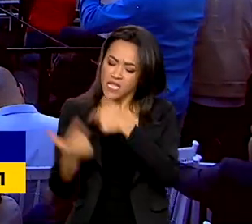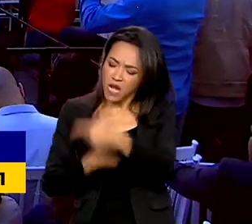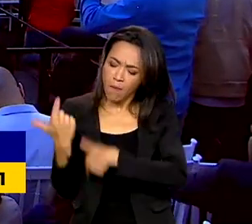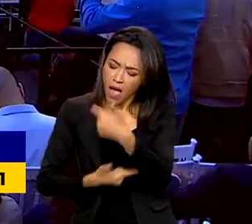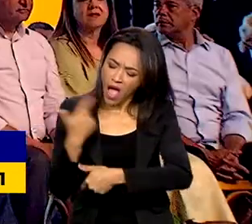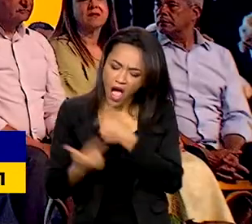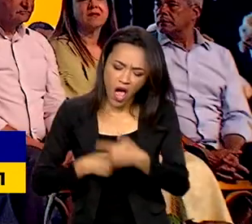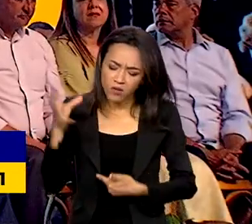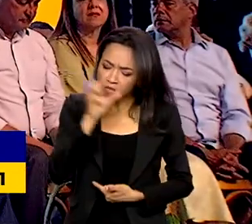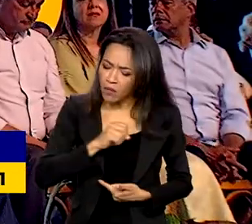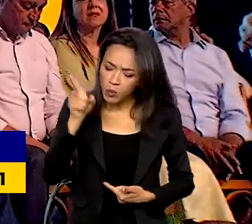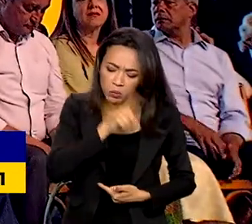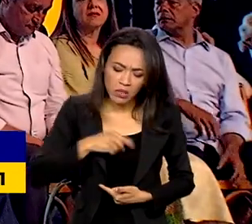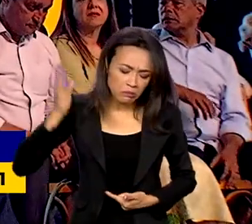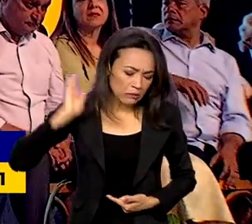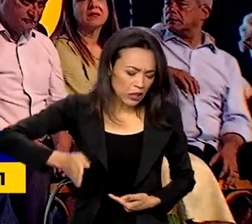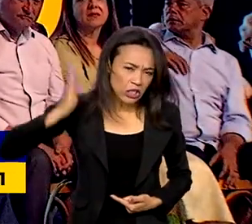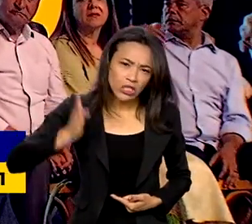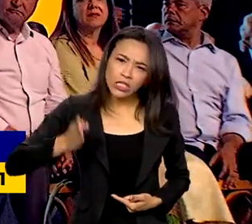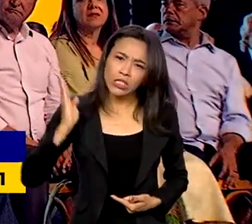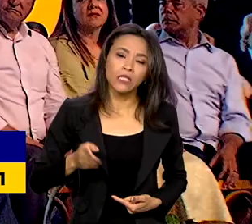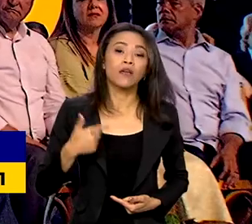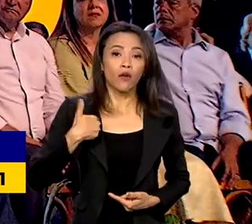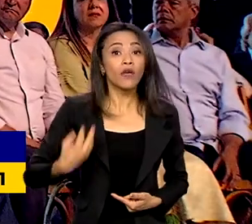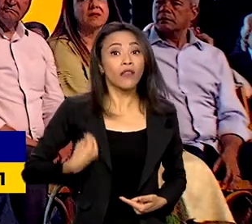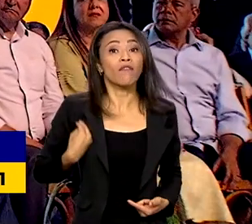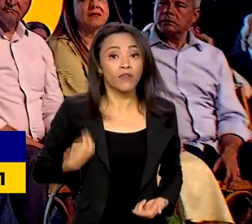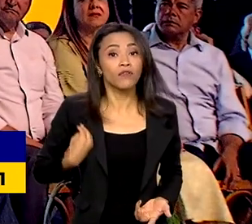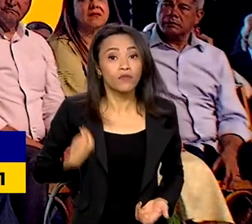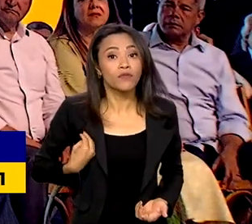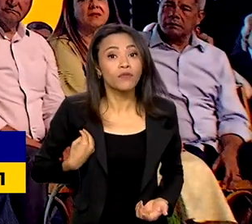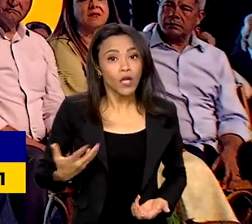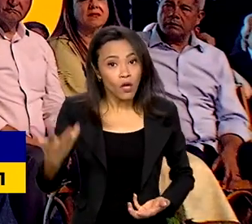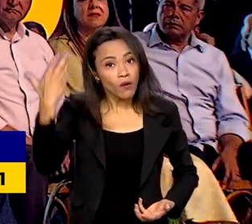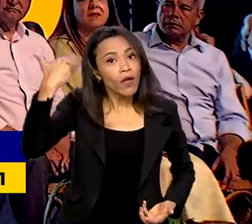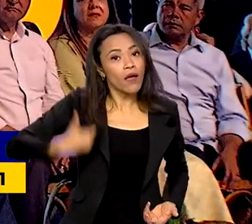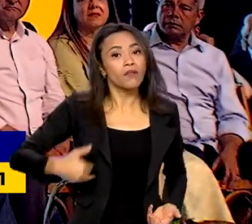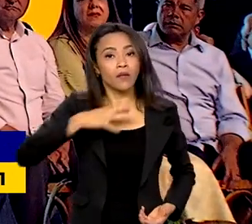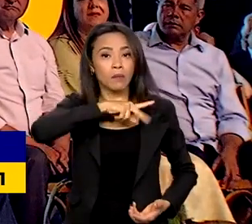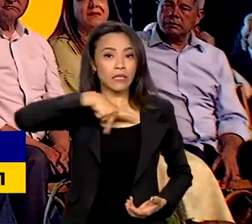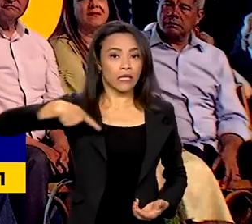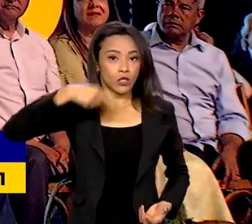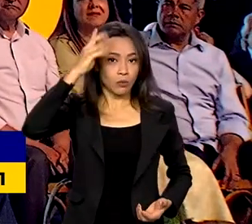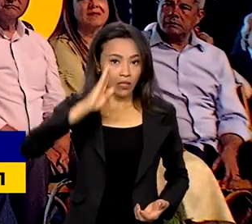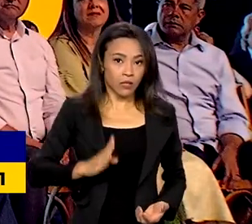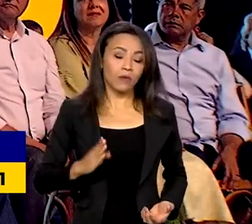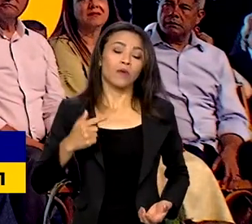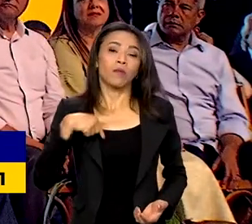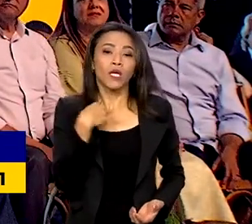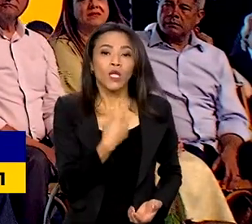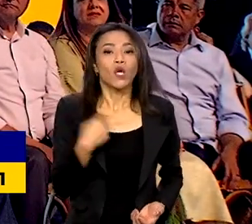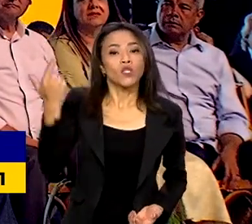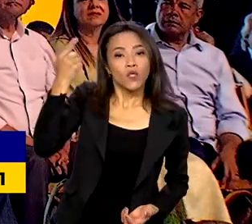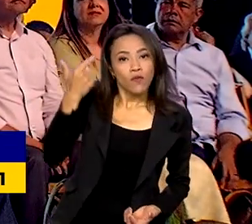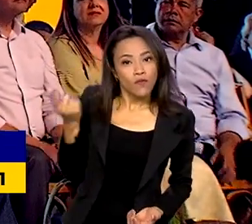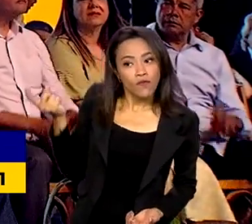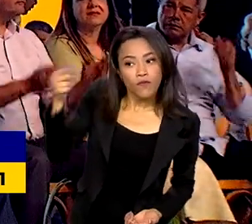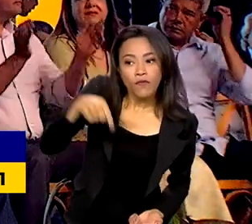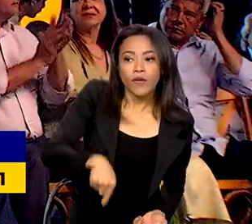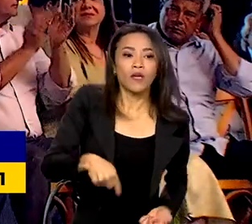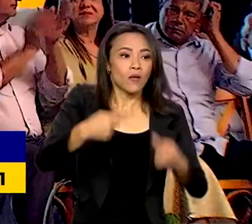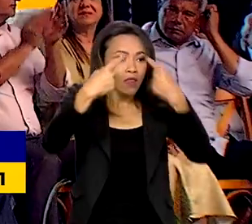necessário. Eu quero estar vivo, quero estar na presidência da República para que a gente venha inaugurar